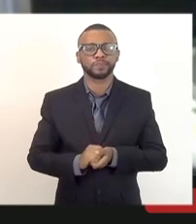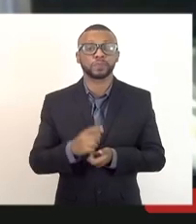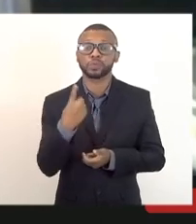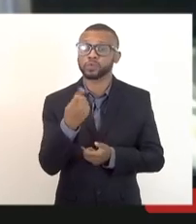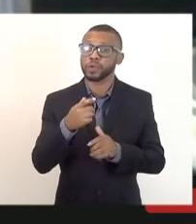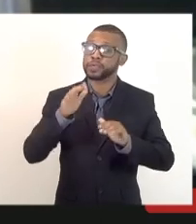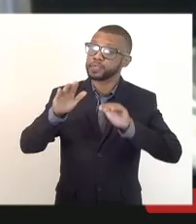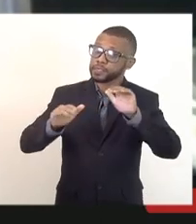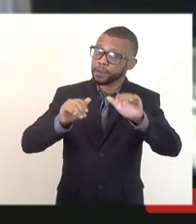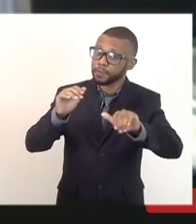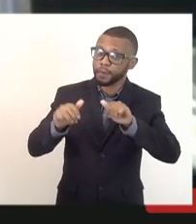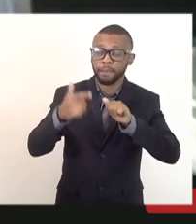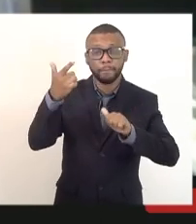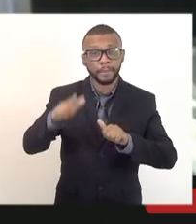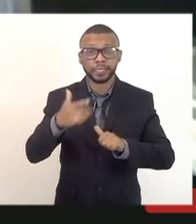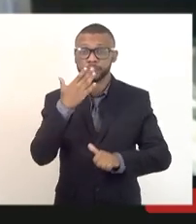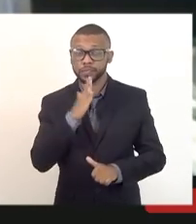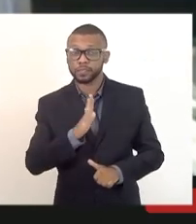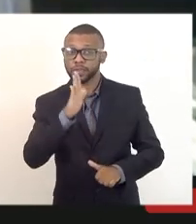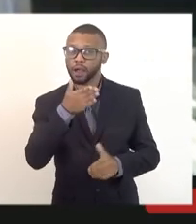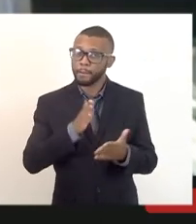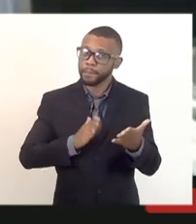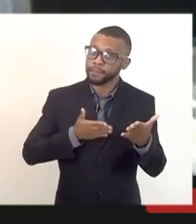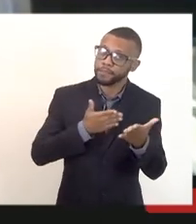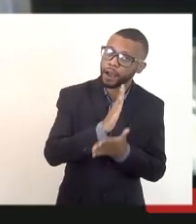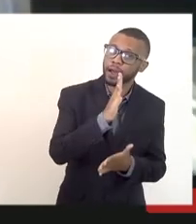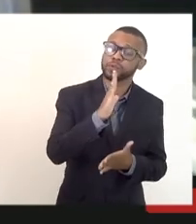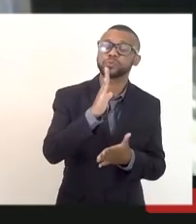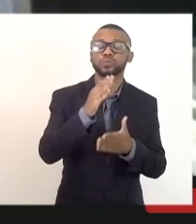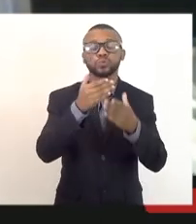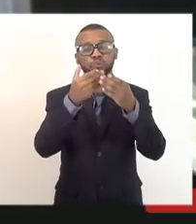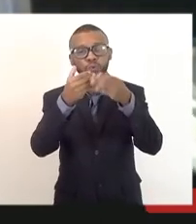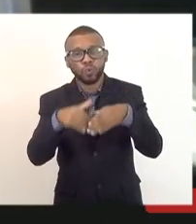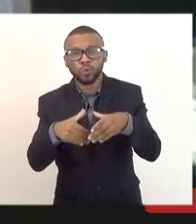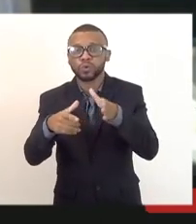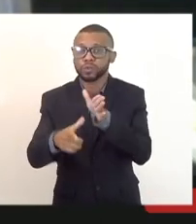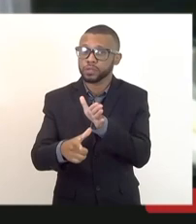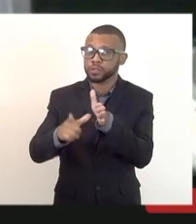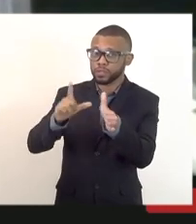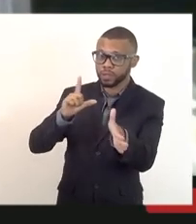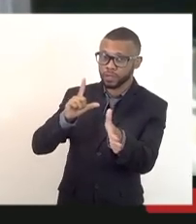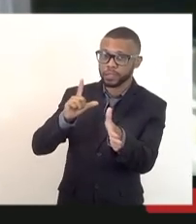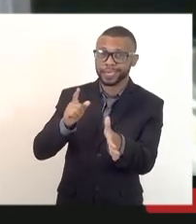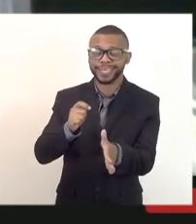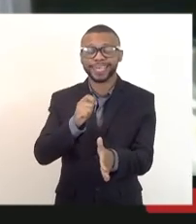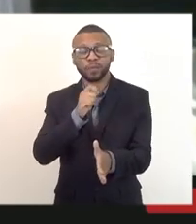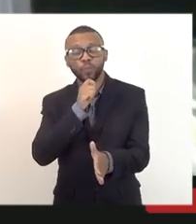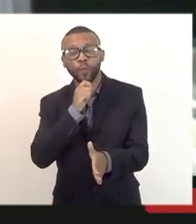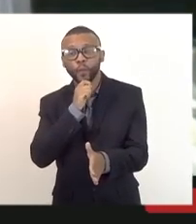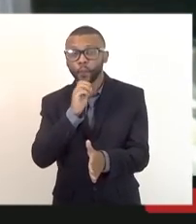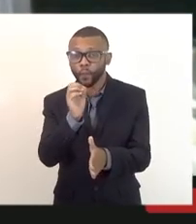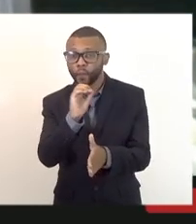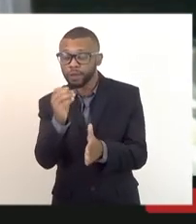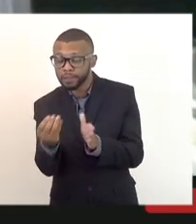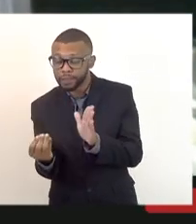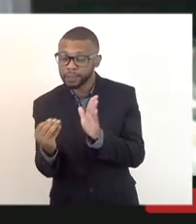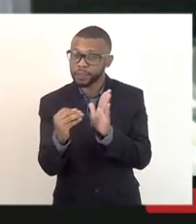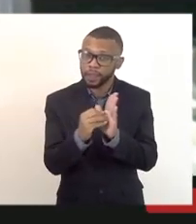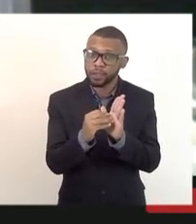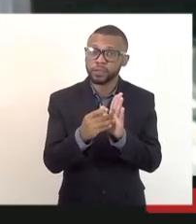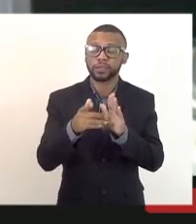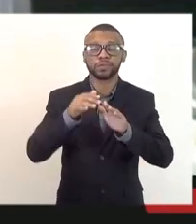mais candidatos aprovados nos concursos anteriores que não estão nesse processo de